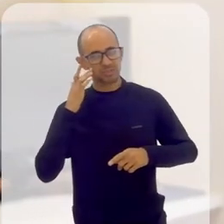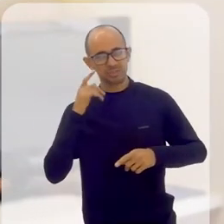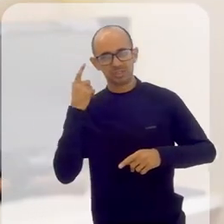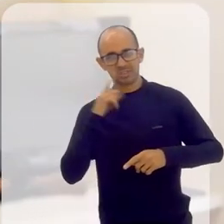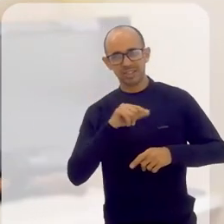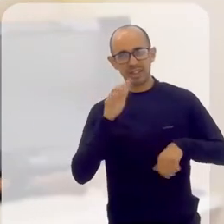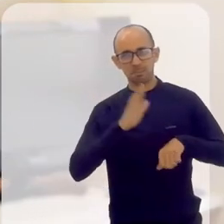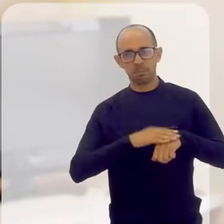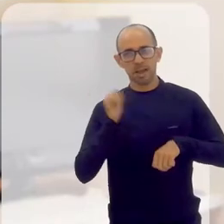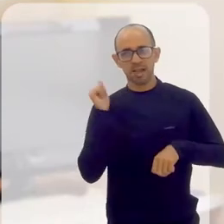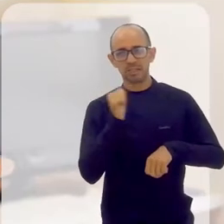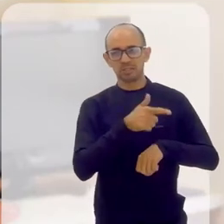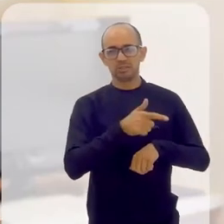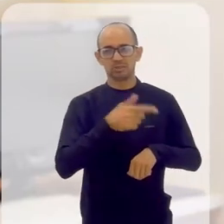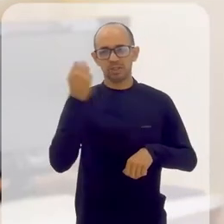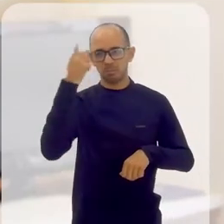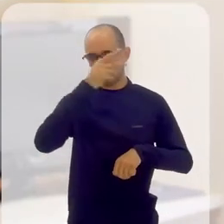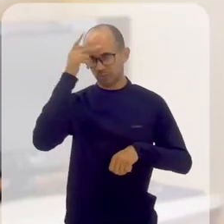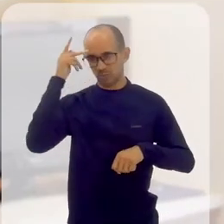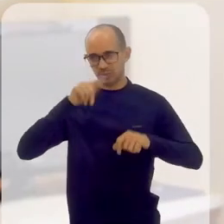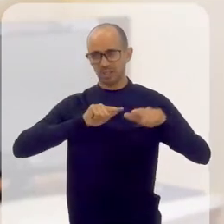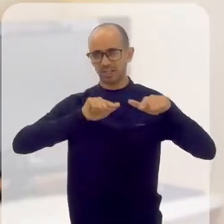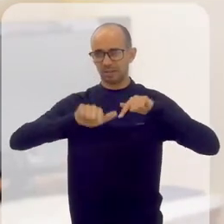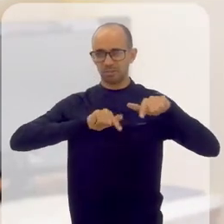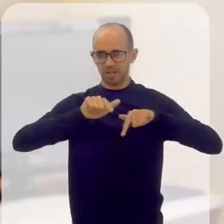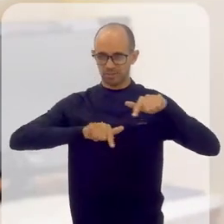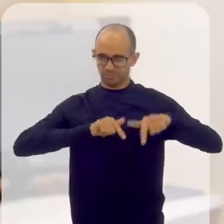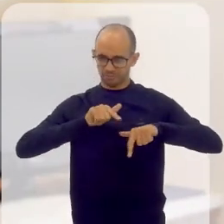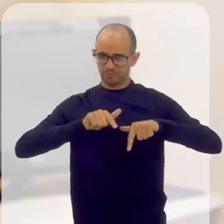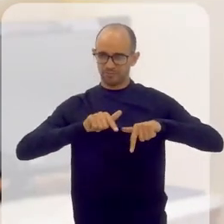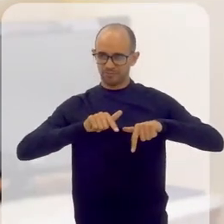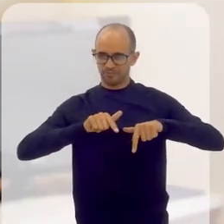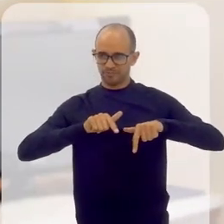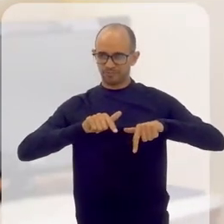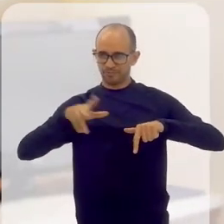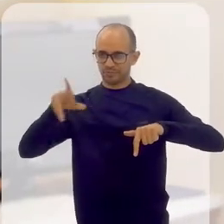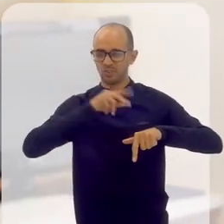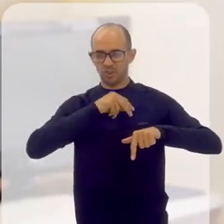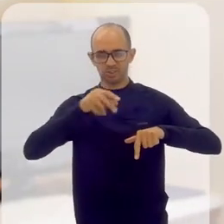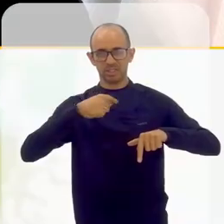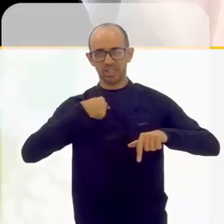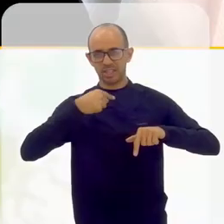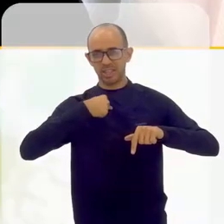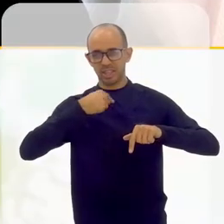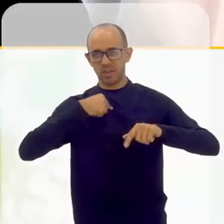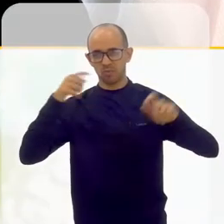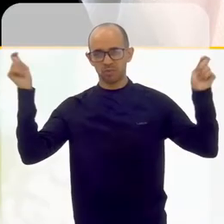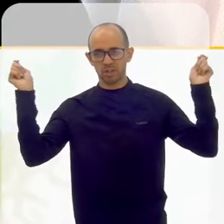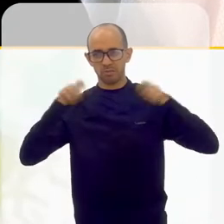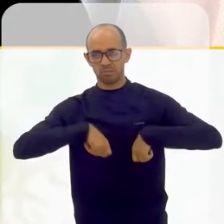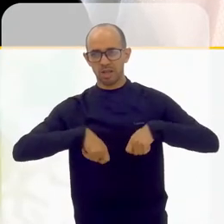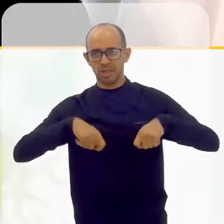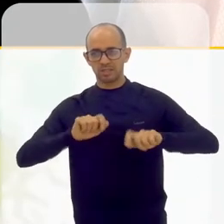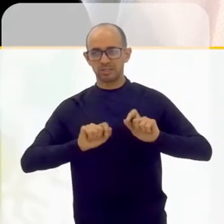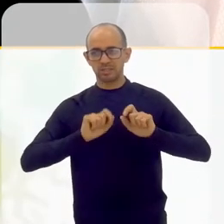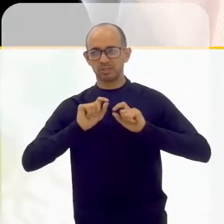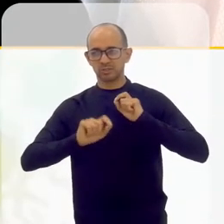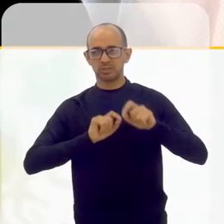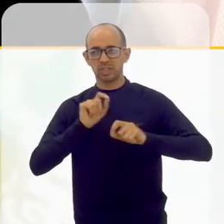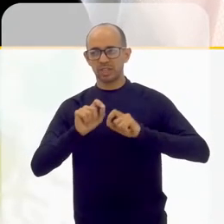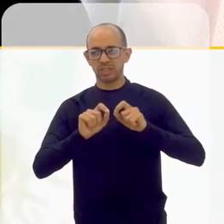ganha mais do que a pessoa que a gente está ali trabalhando, porque você fala assim, Caraca, eu fui capaz